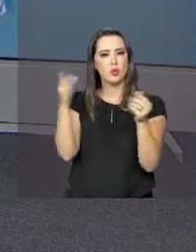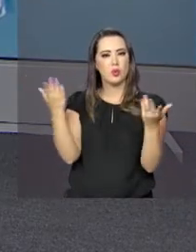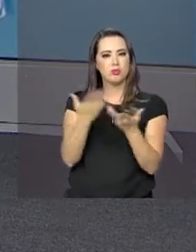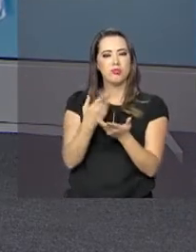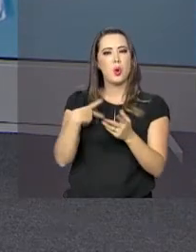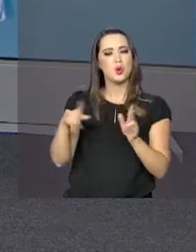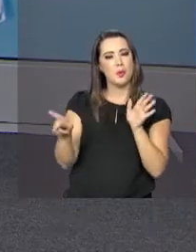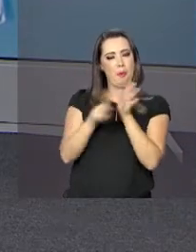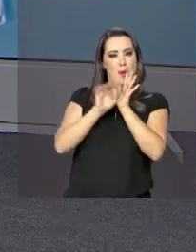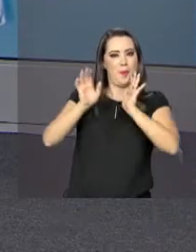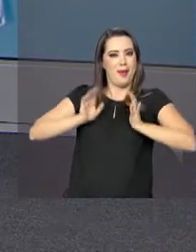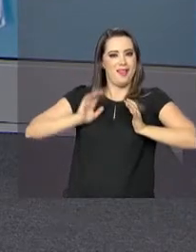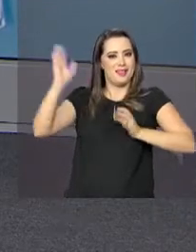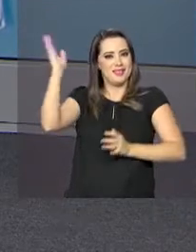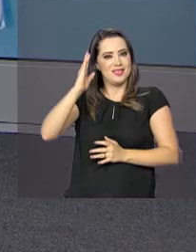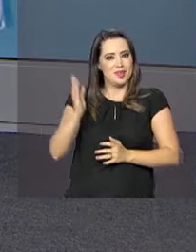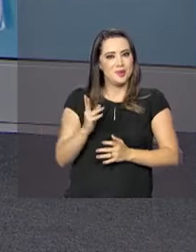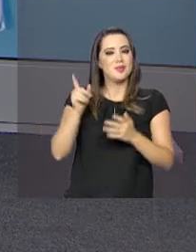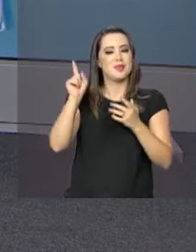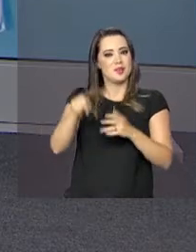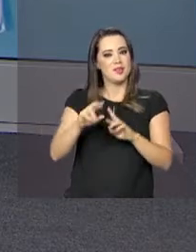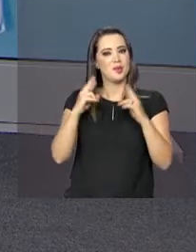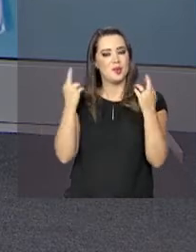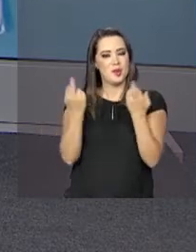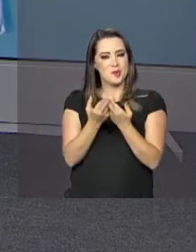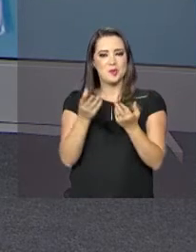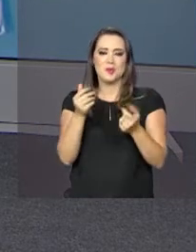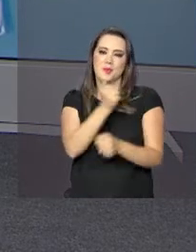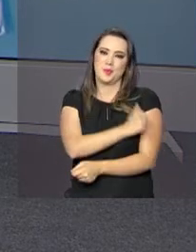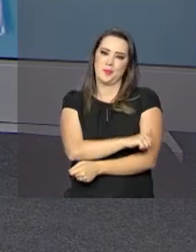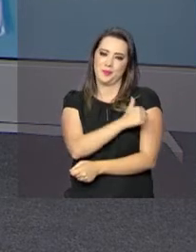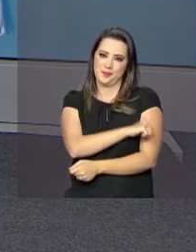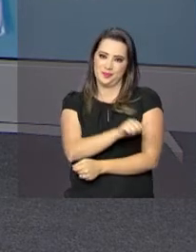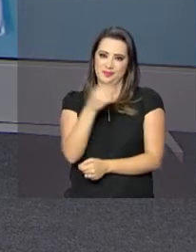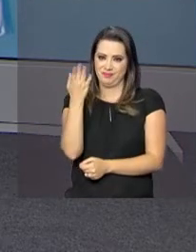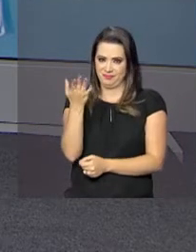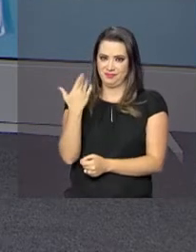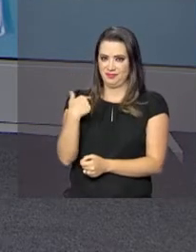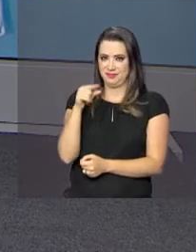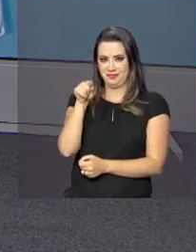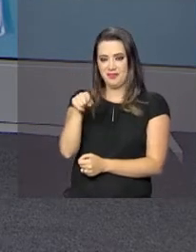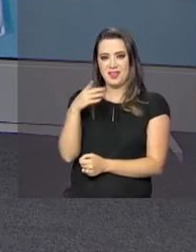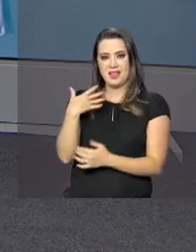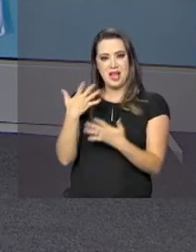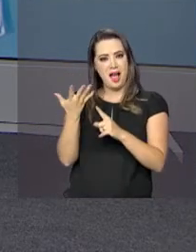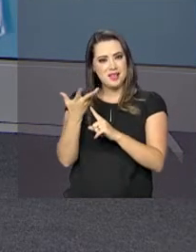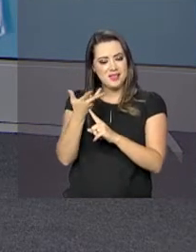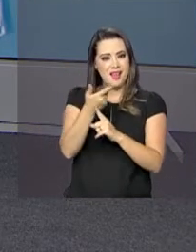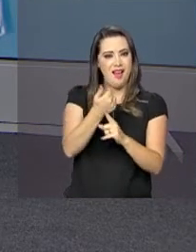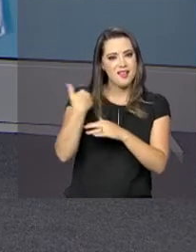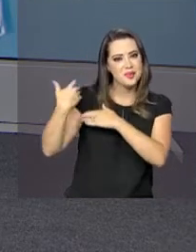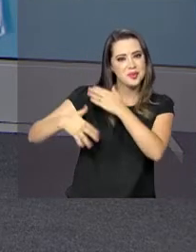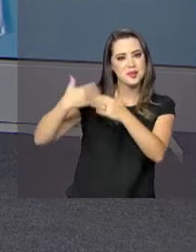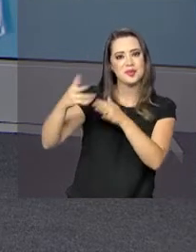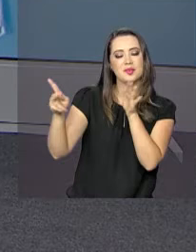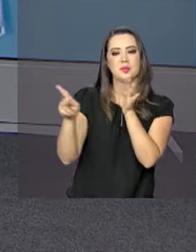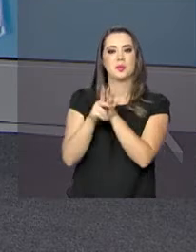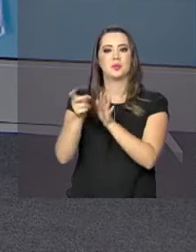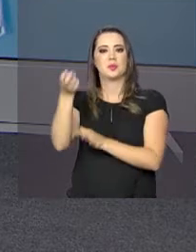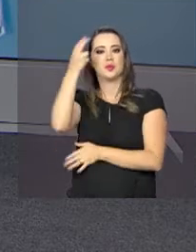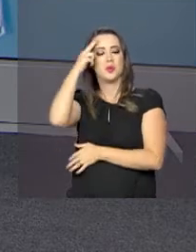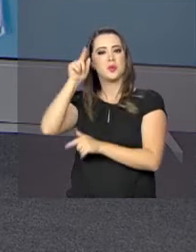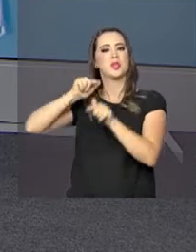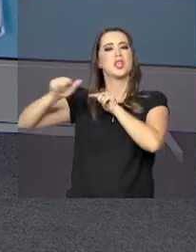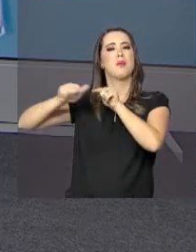Colegiado do Conselho Consultivo do Patrimônio, que está reunido no Rio de Janeiro. Esta arte, que é uma tradição popular e também um